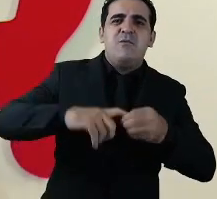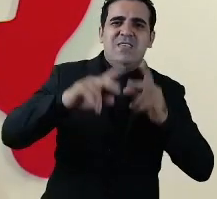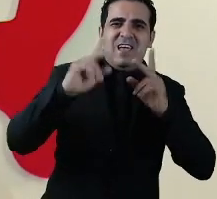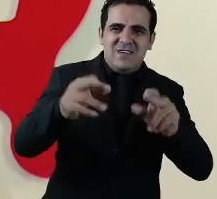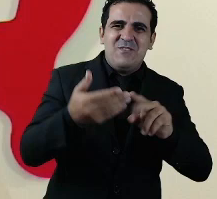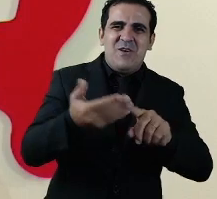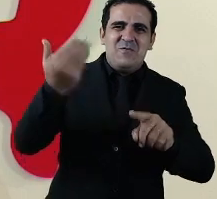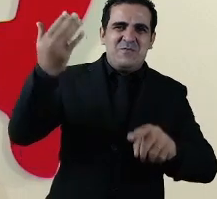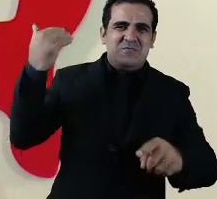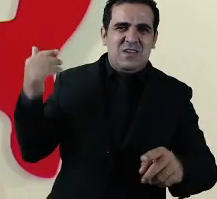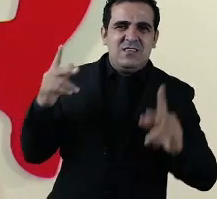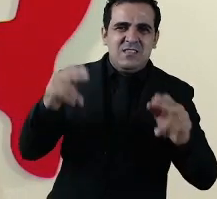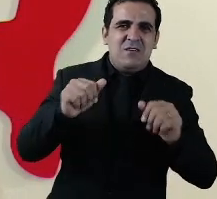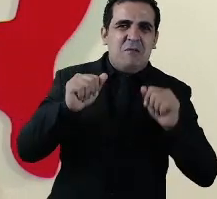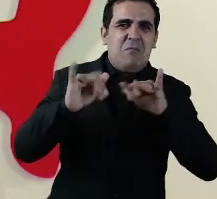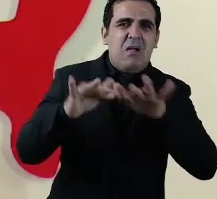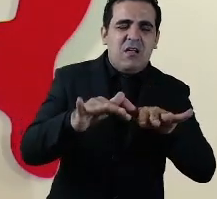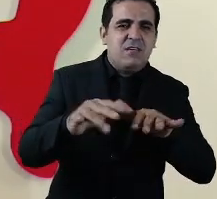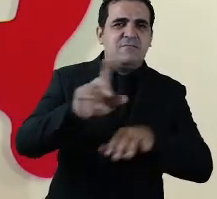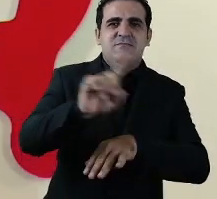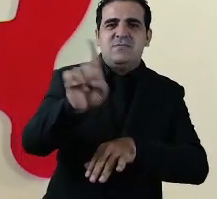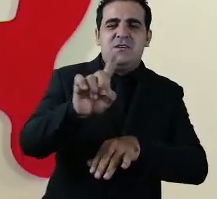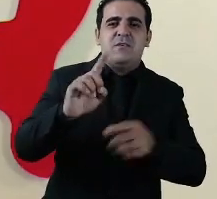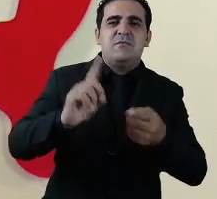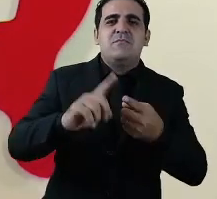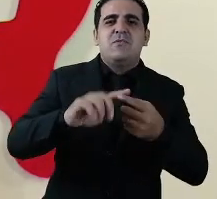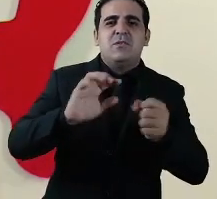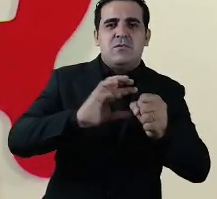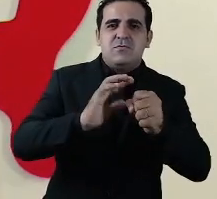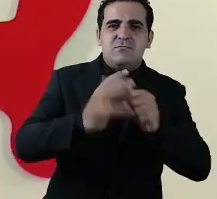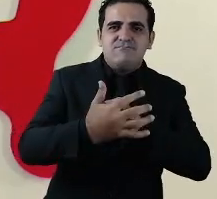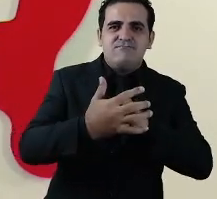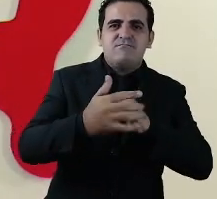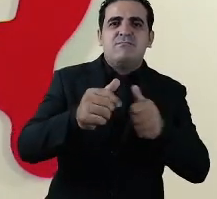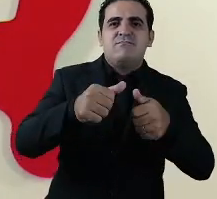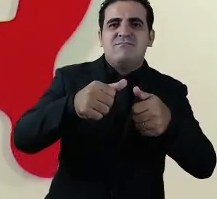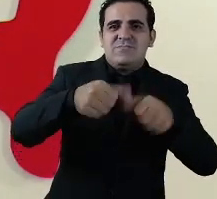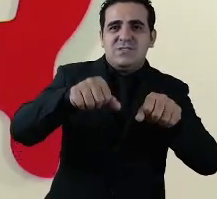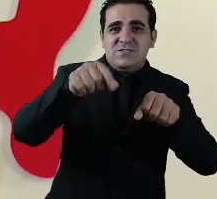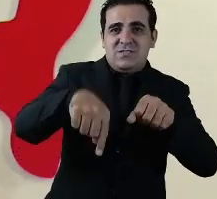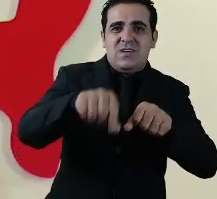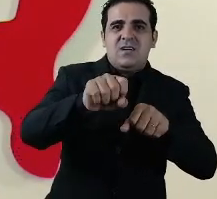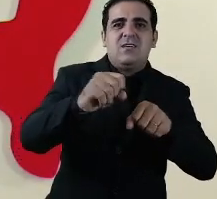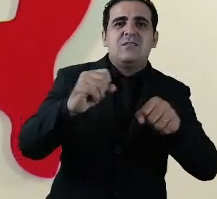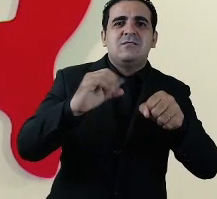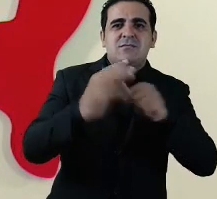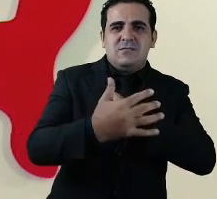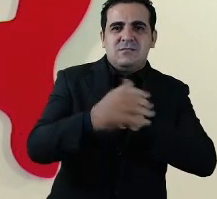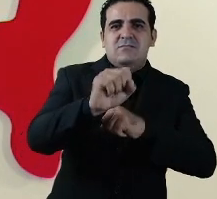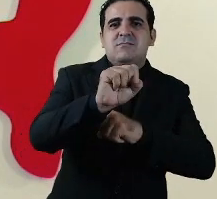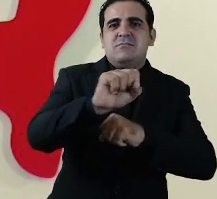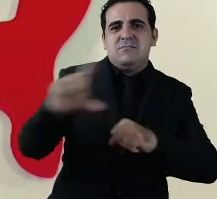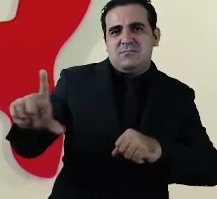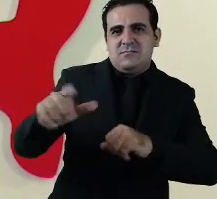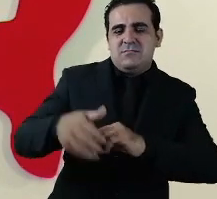que era antes, porque o coronavírus ainda está aqui entre nós.